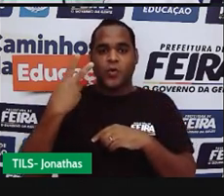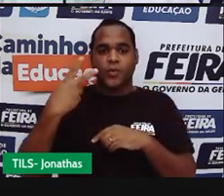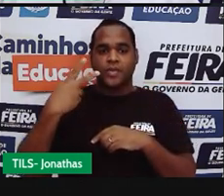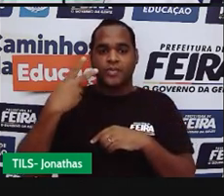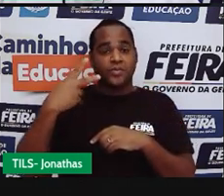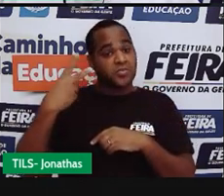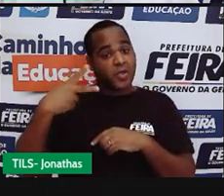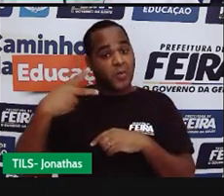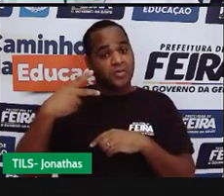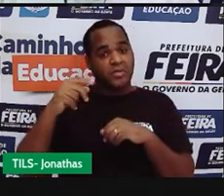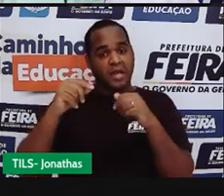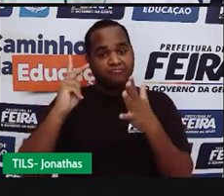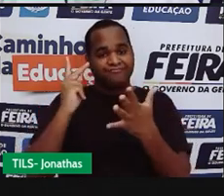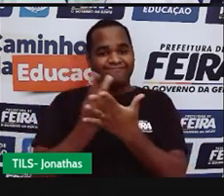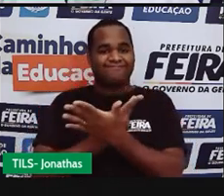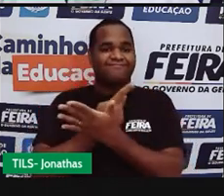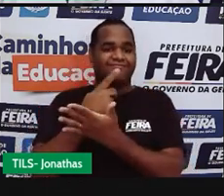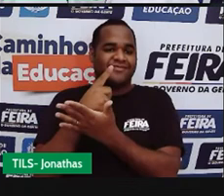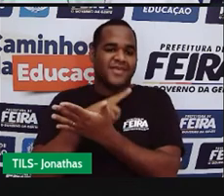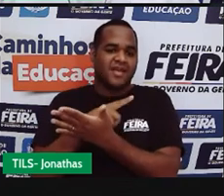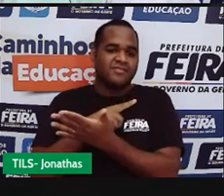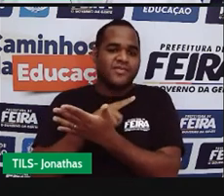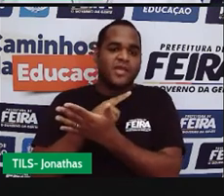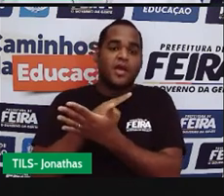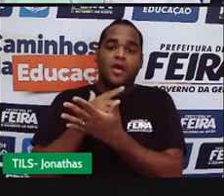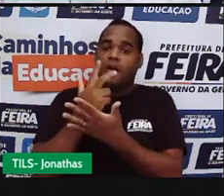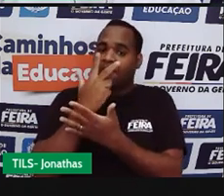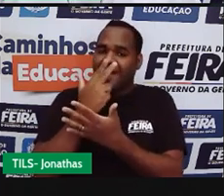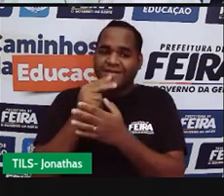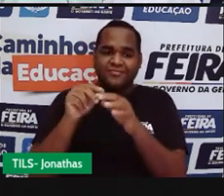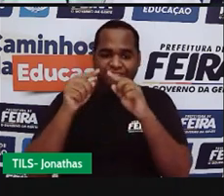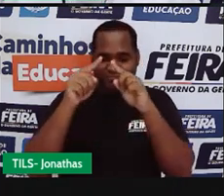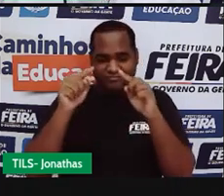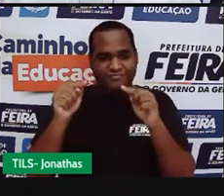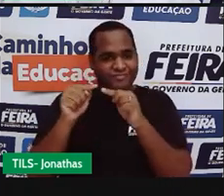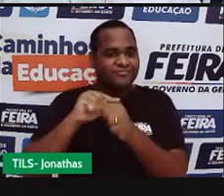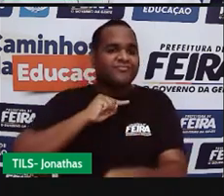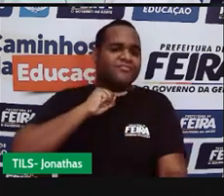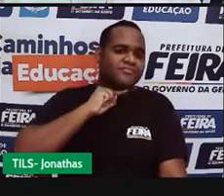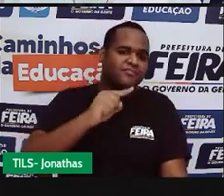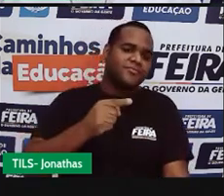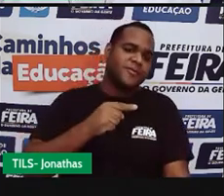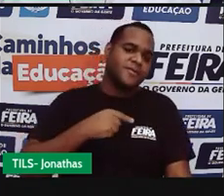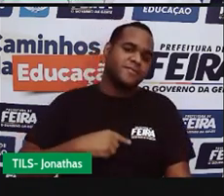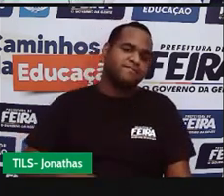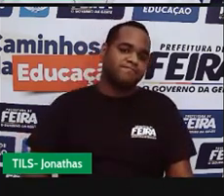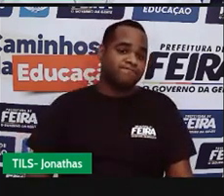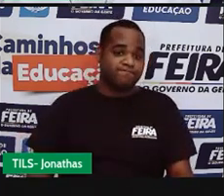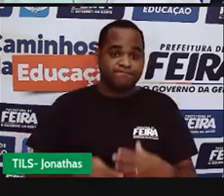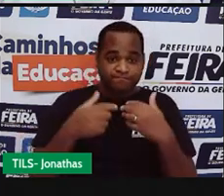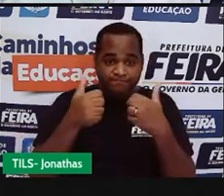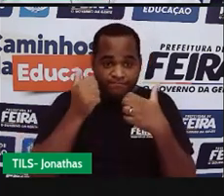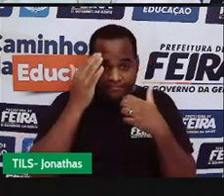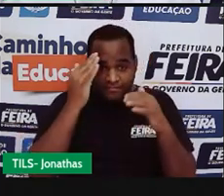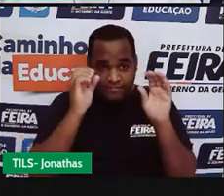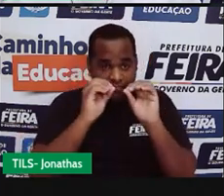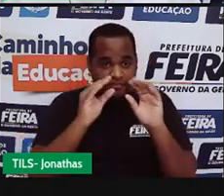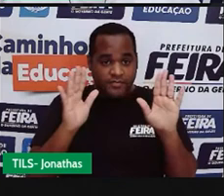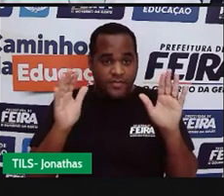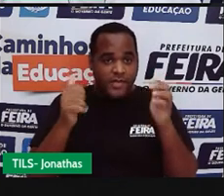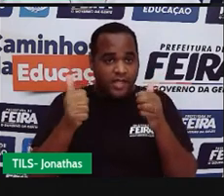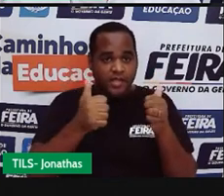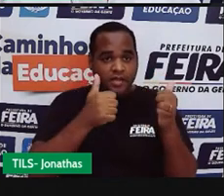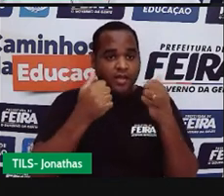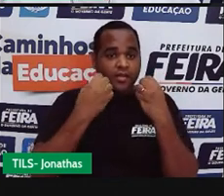não vai dar para construir um triângulo. Beleza? Tranquilão?